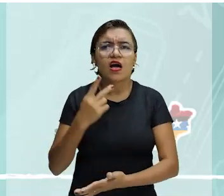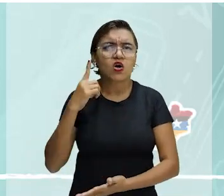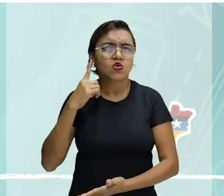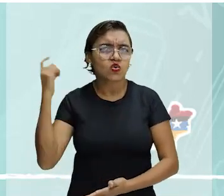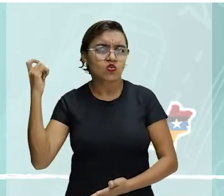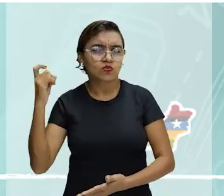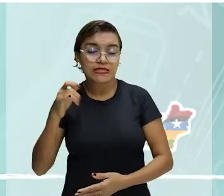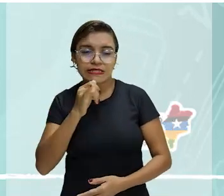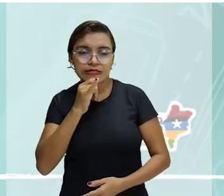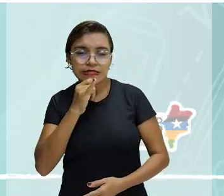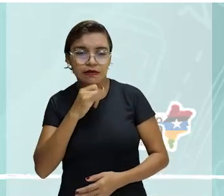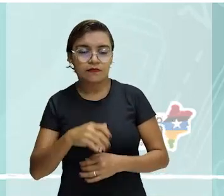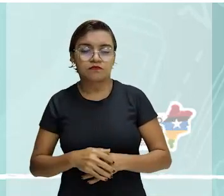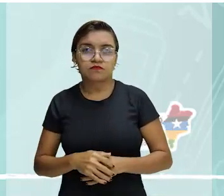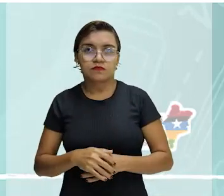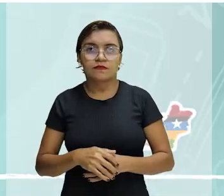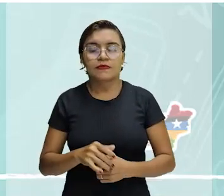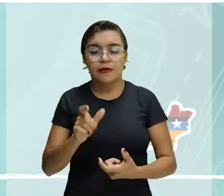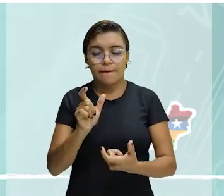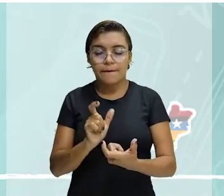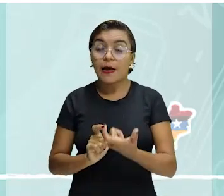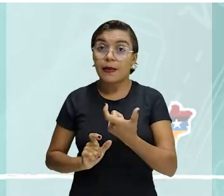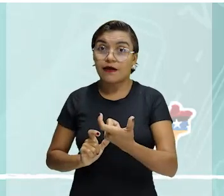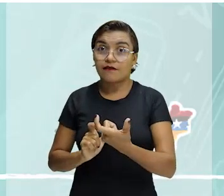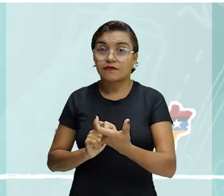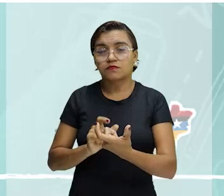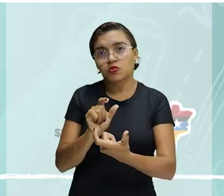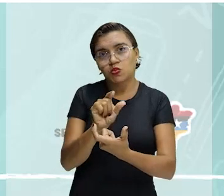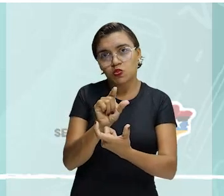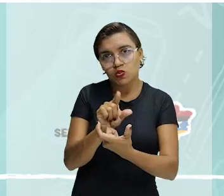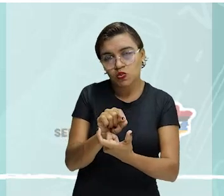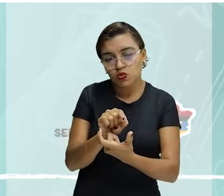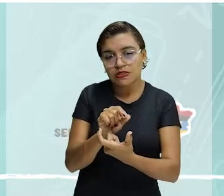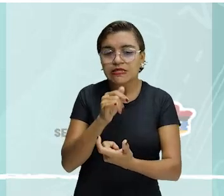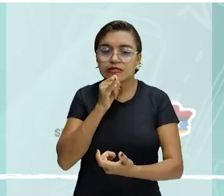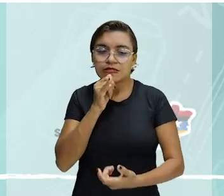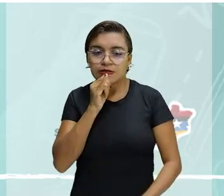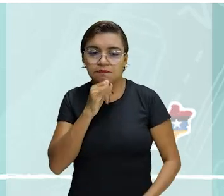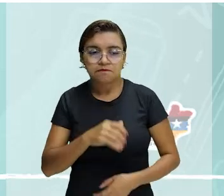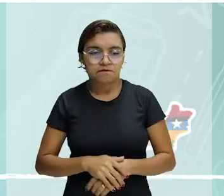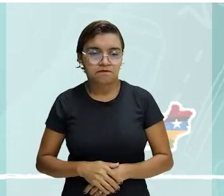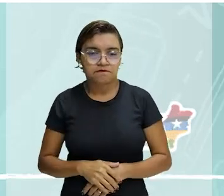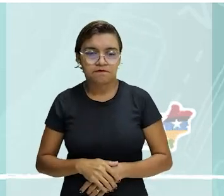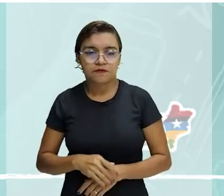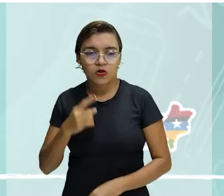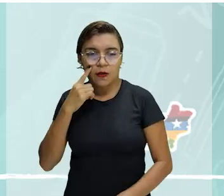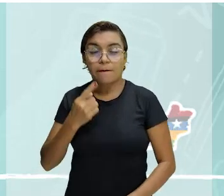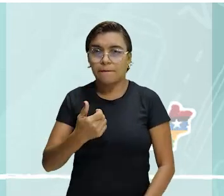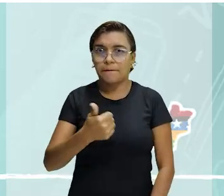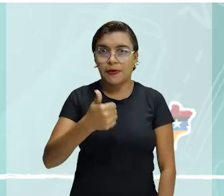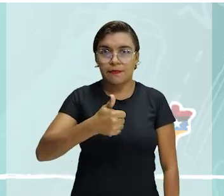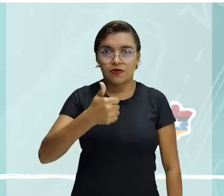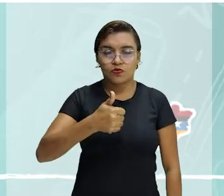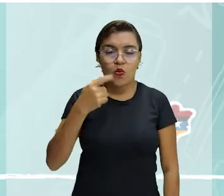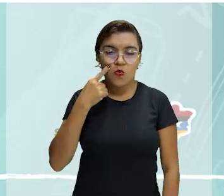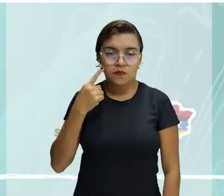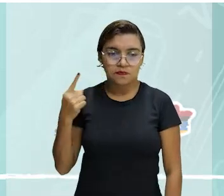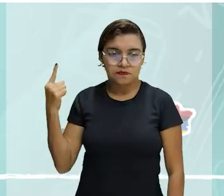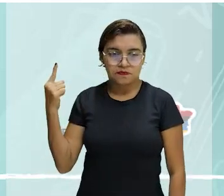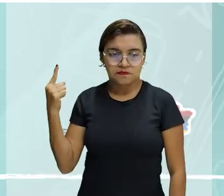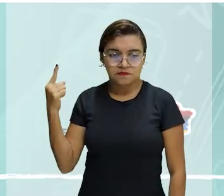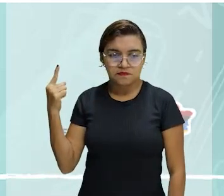de uma palavra. Com as iniciais de outra. Por exemplo, senti que a boca dela se aproximava de mim.